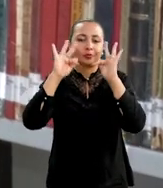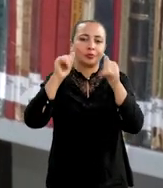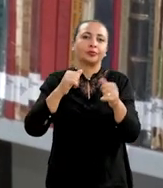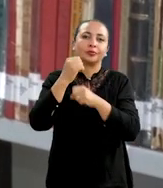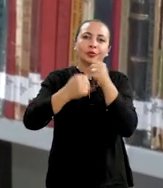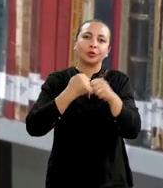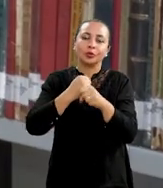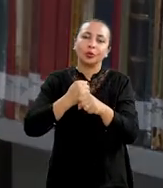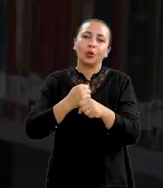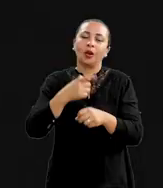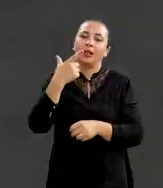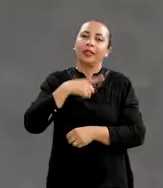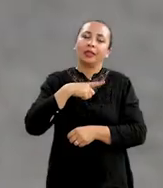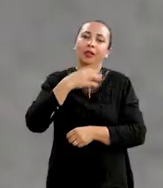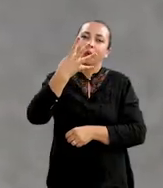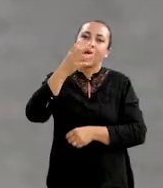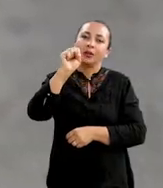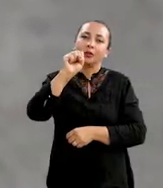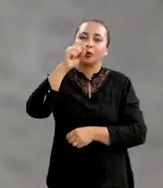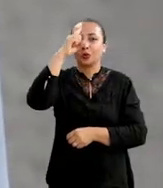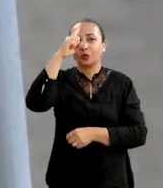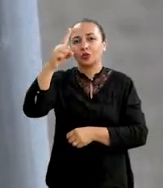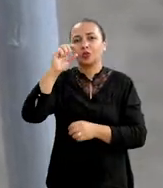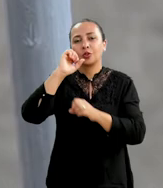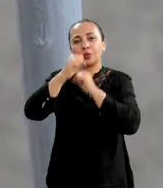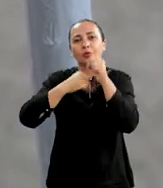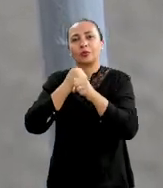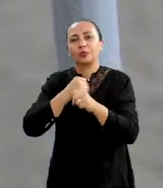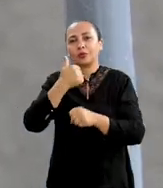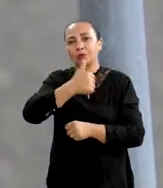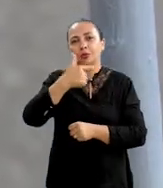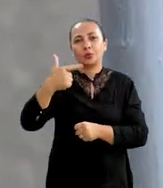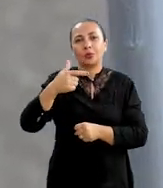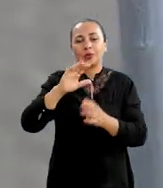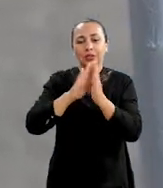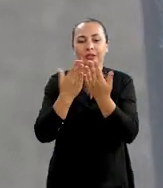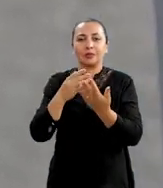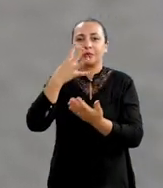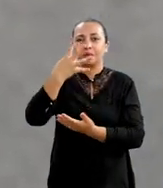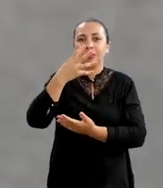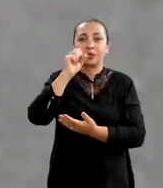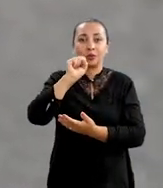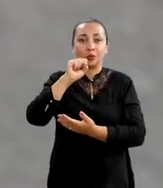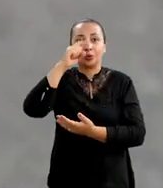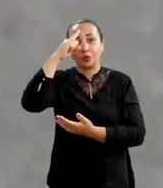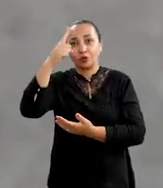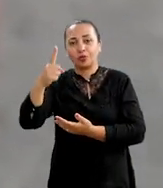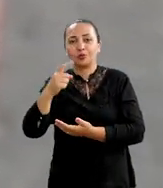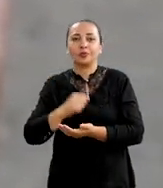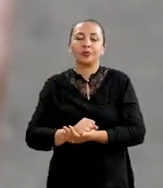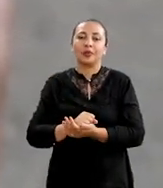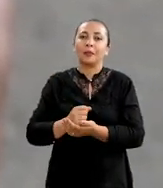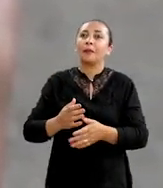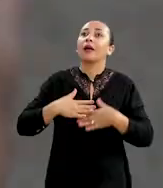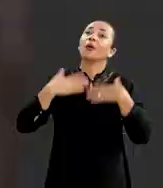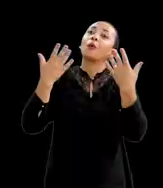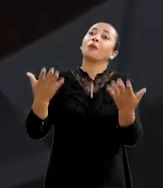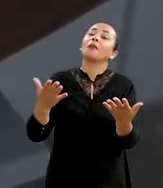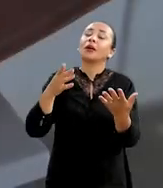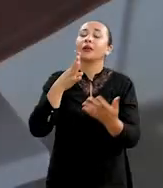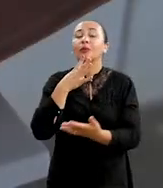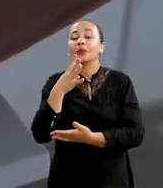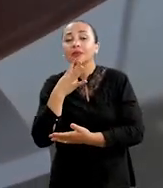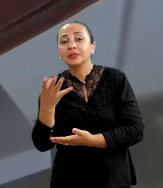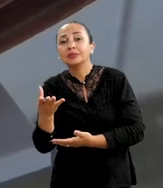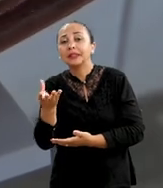de ano, 48 dias no ano. 12 livros, 48 dias. Só que também despertar neles a questão do conhecimento, da